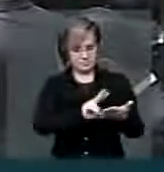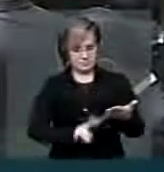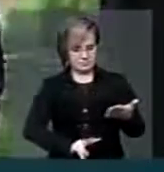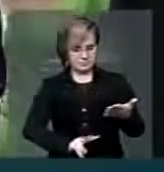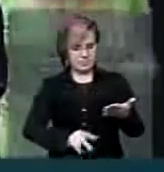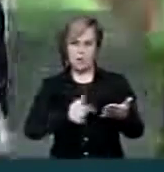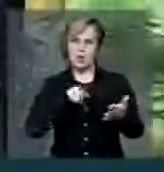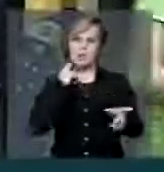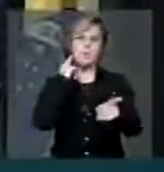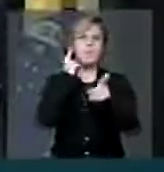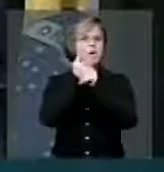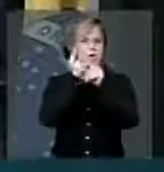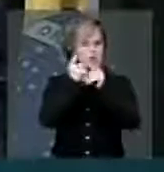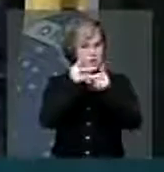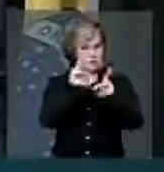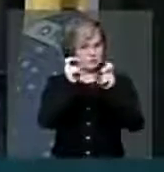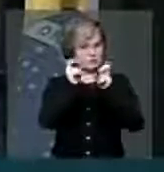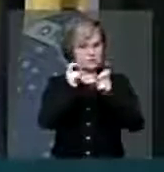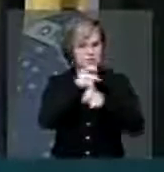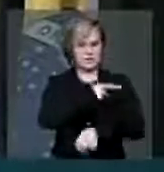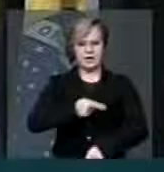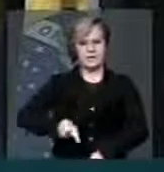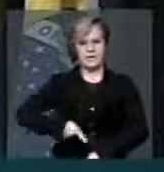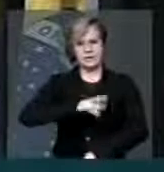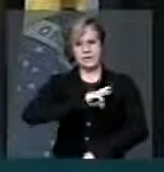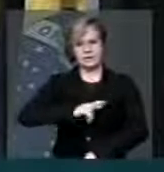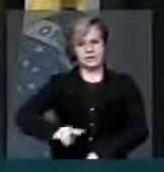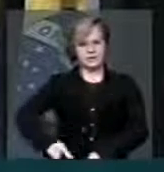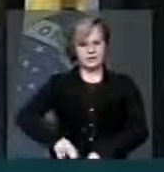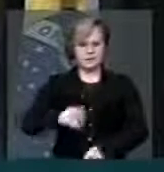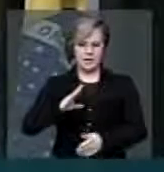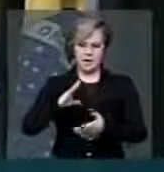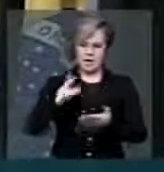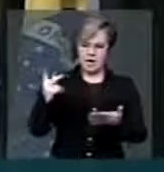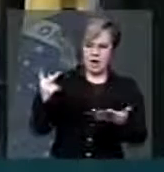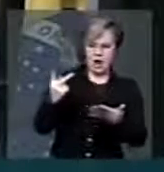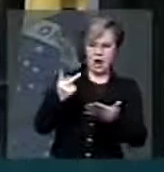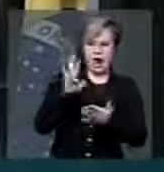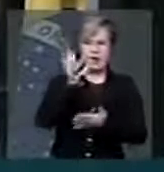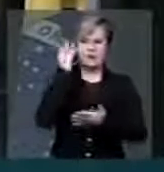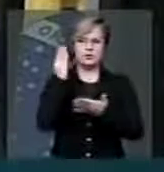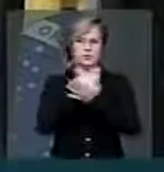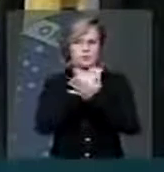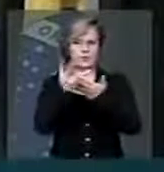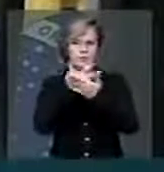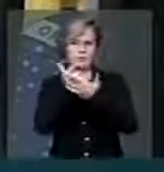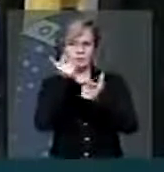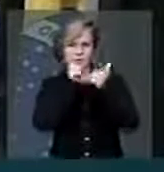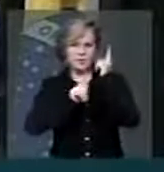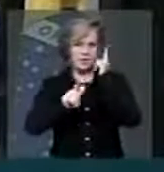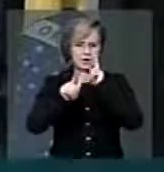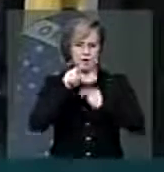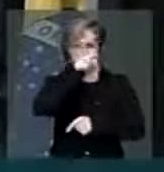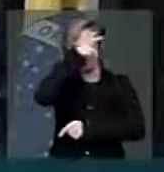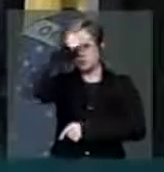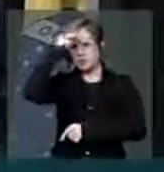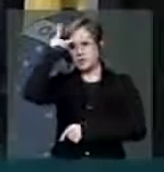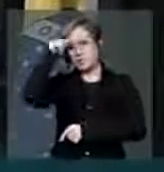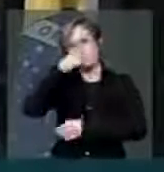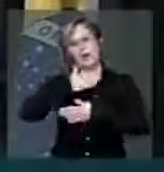verifiquei que a presidente da República está tomando algumas medidas para tranquilizar os prefeitos